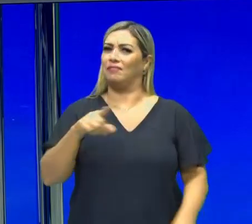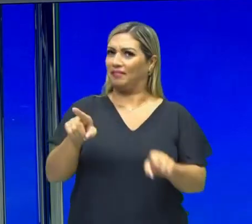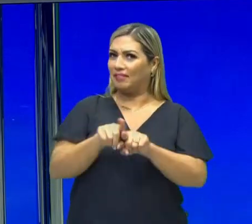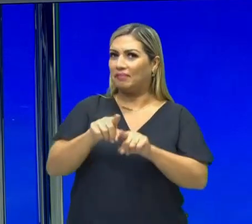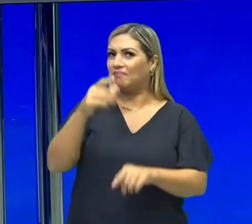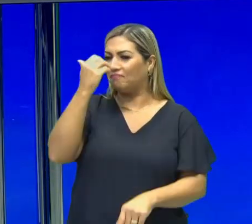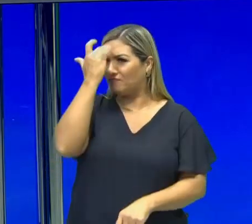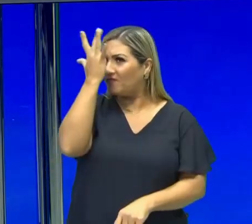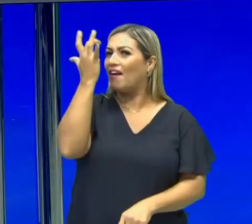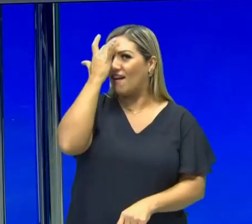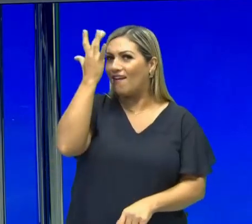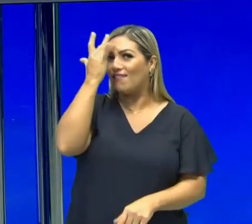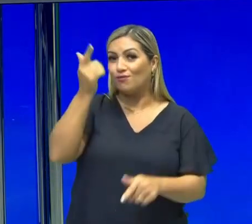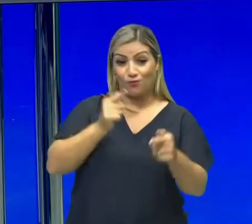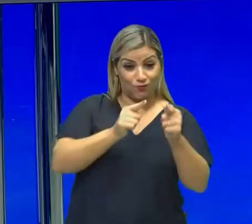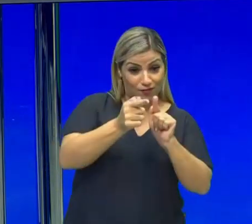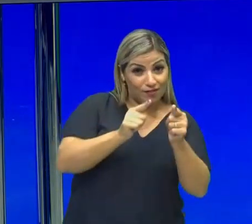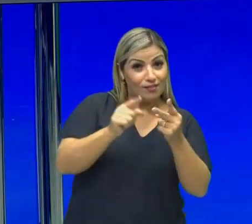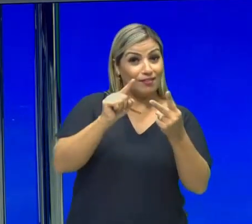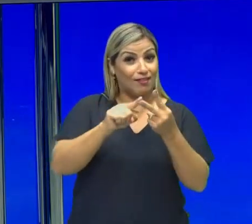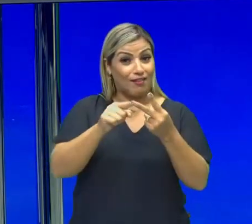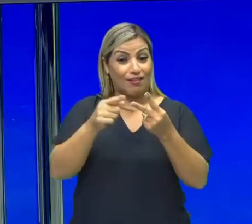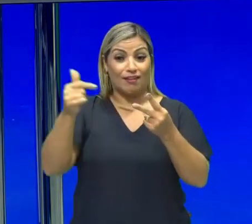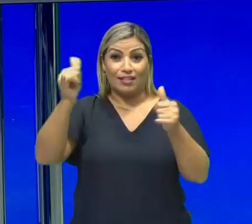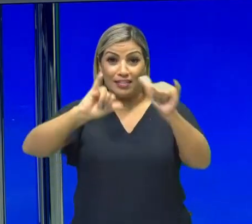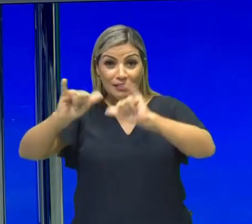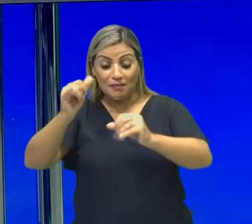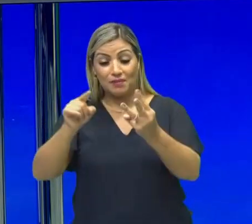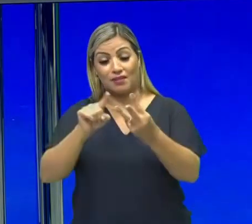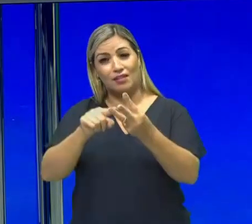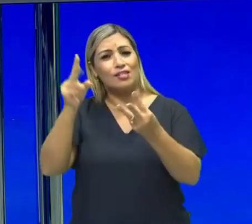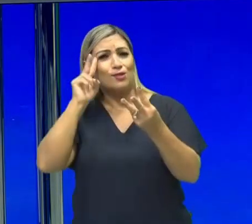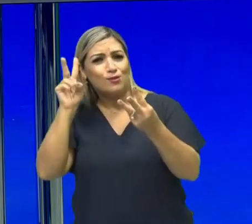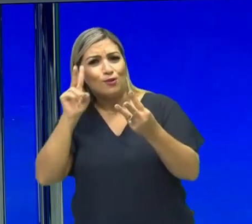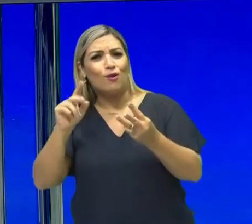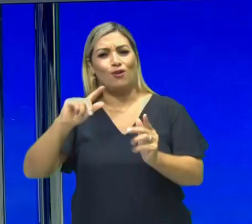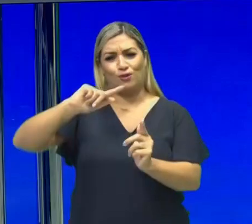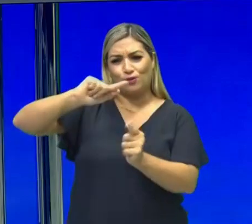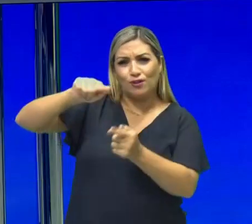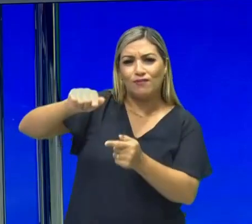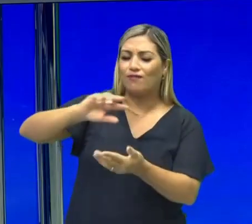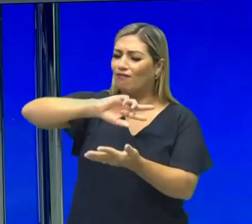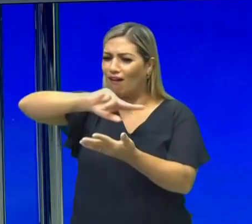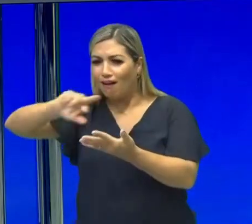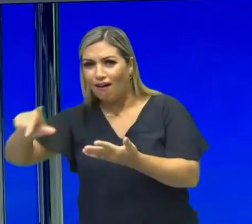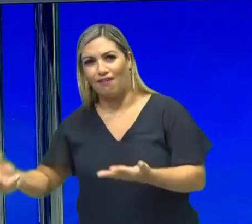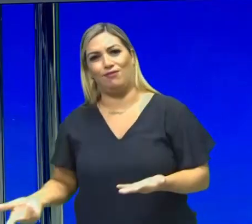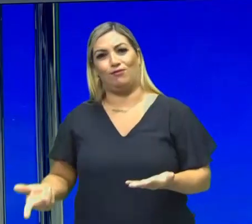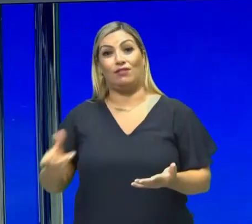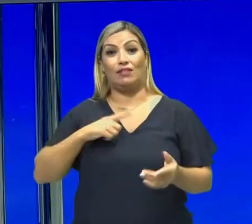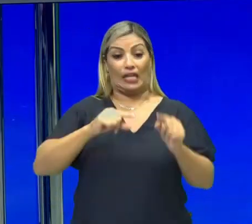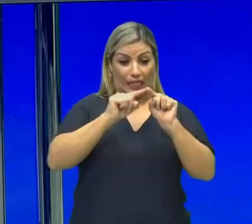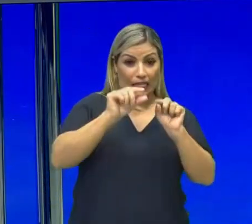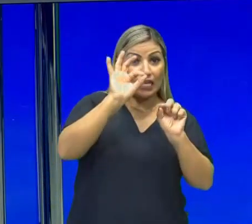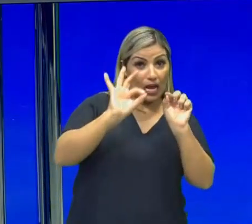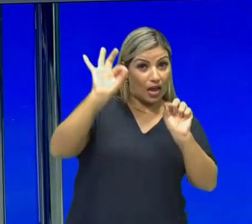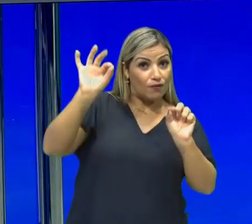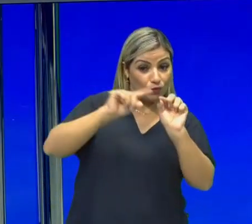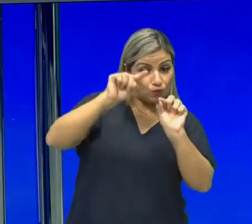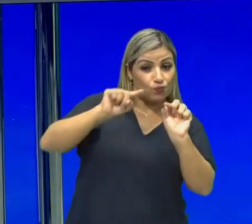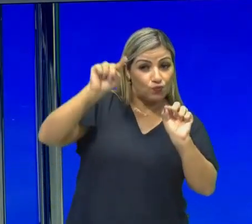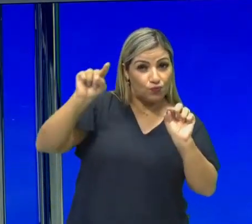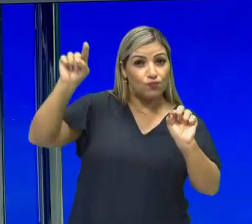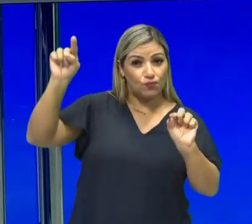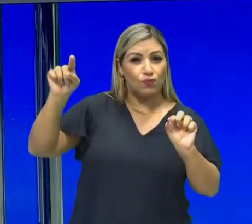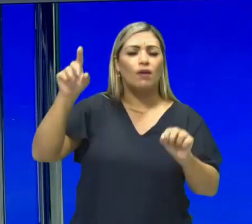facilidade na física, química, geografia, história, temas que caem muito gráfico em estatística. Lembrando